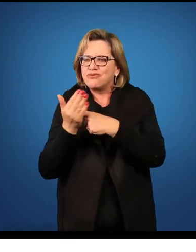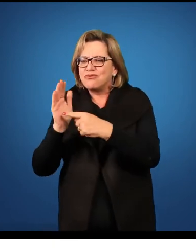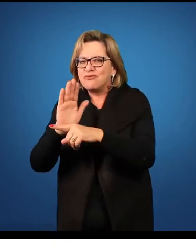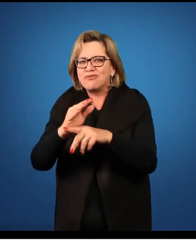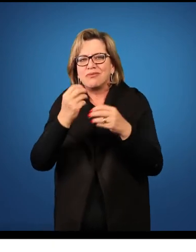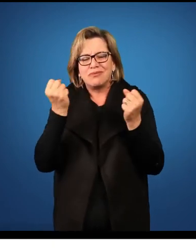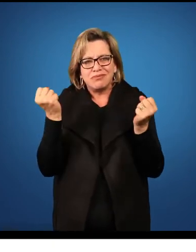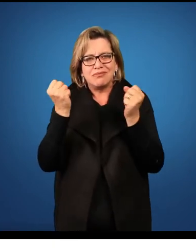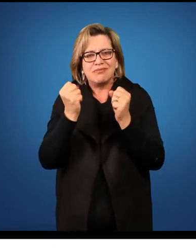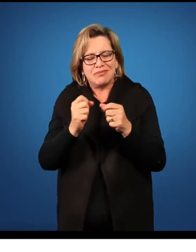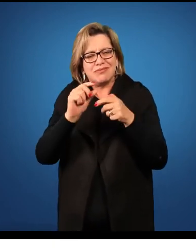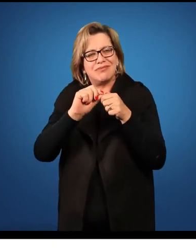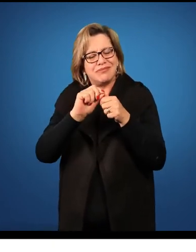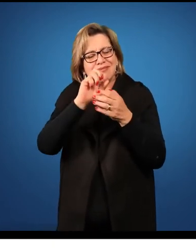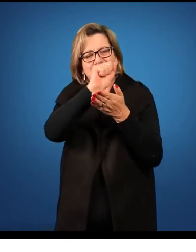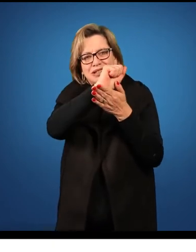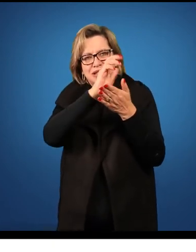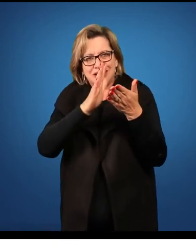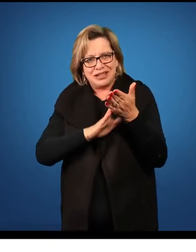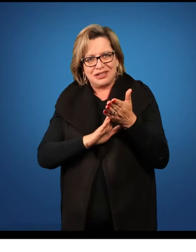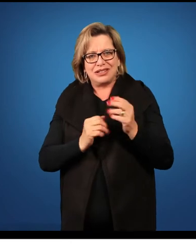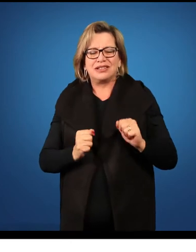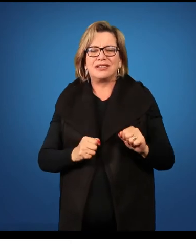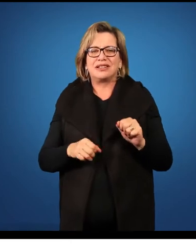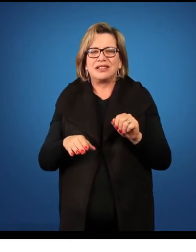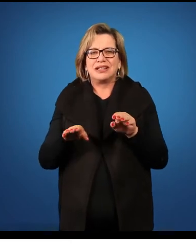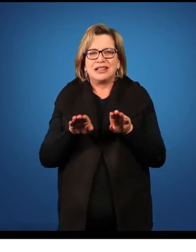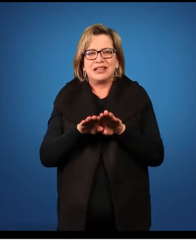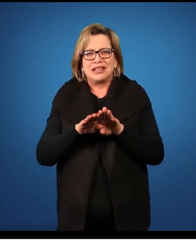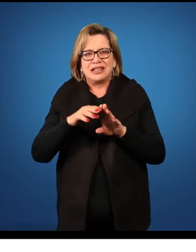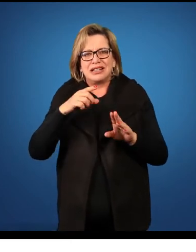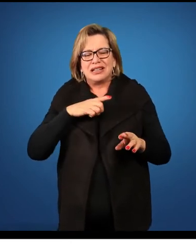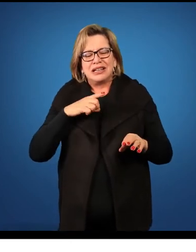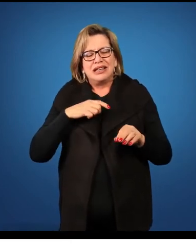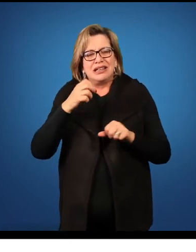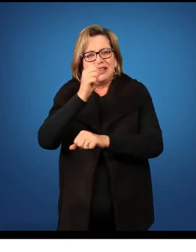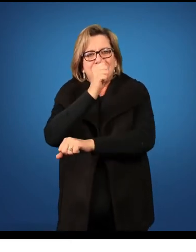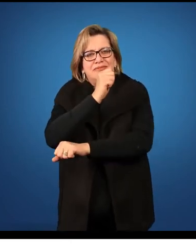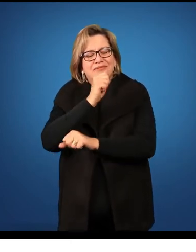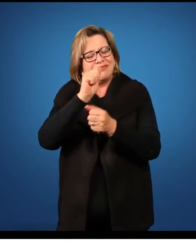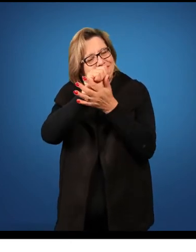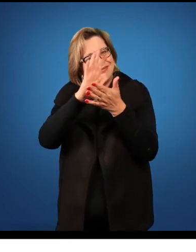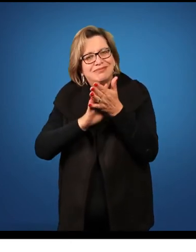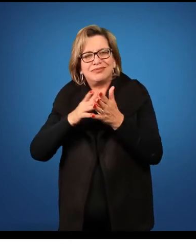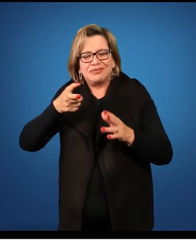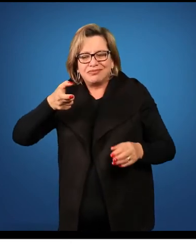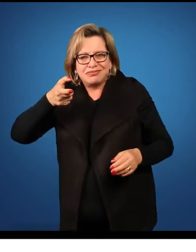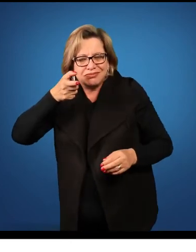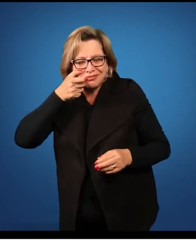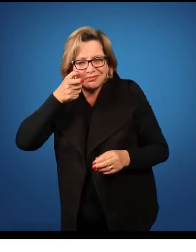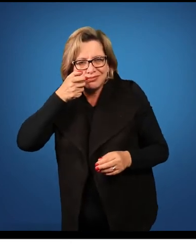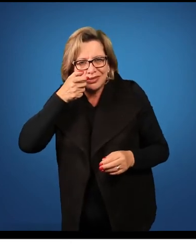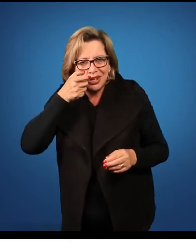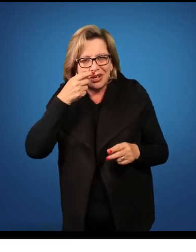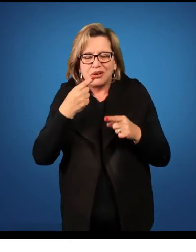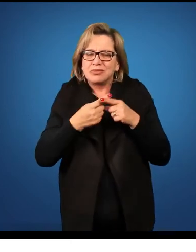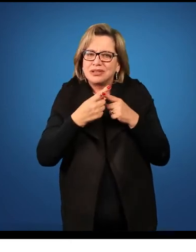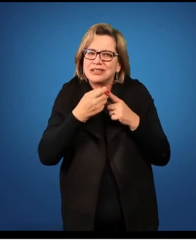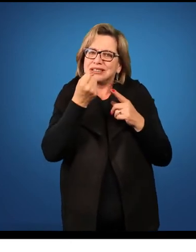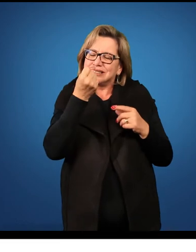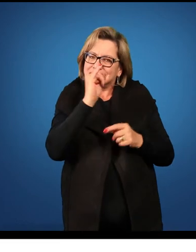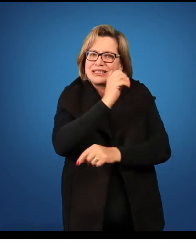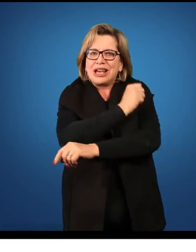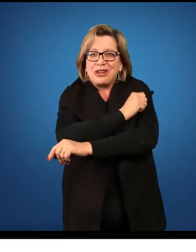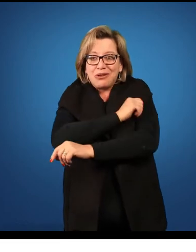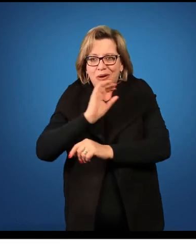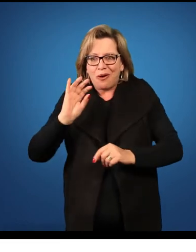produção de uma atividade. Nós também temos atividade de observação. Então, no momento que o aluno observa um determinado